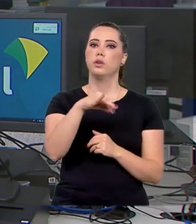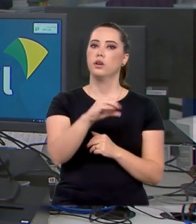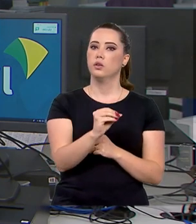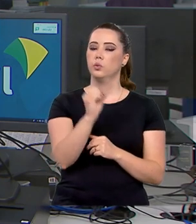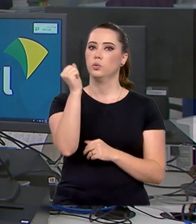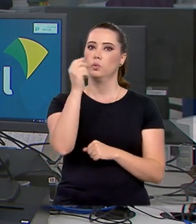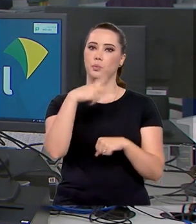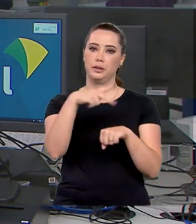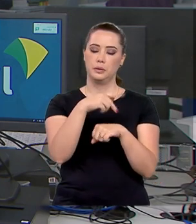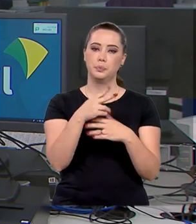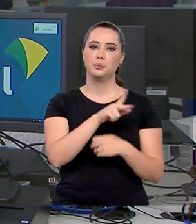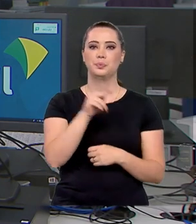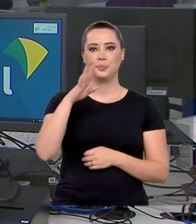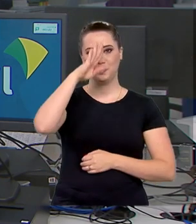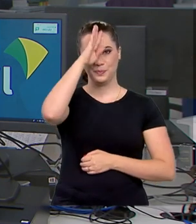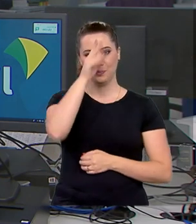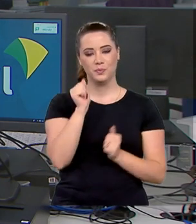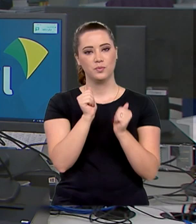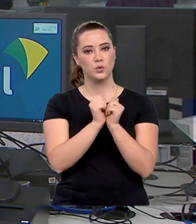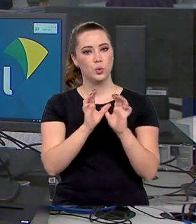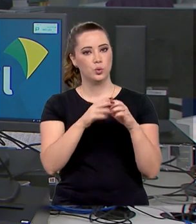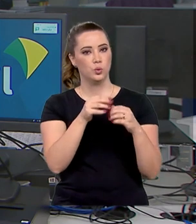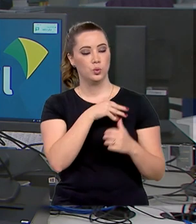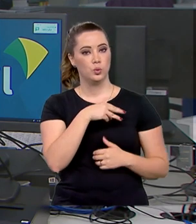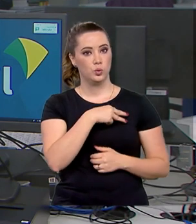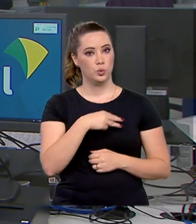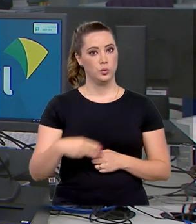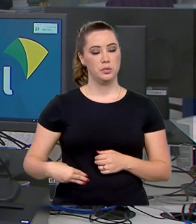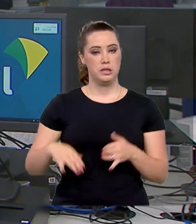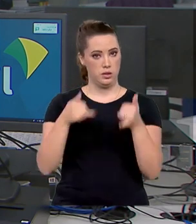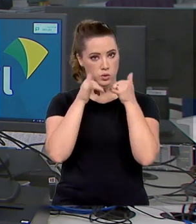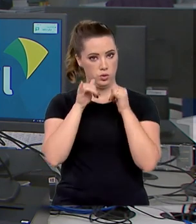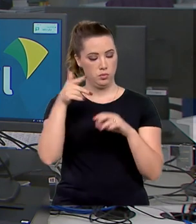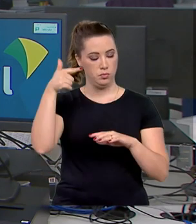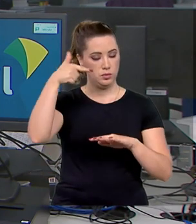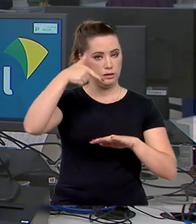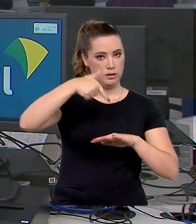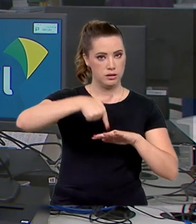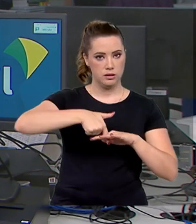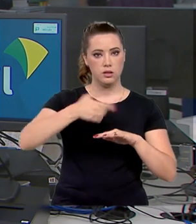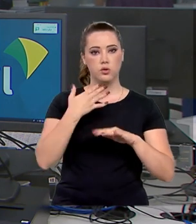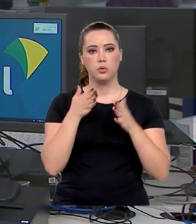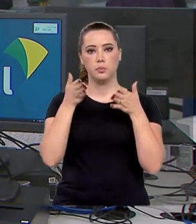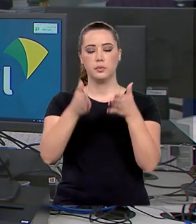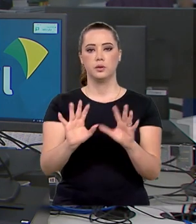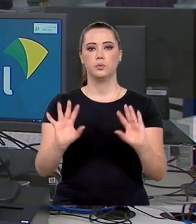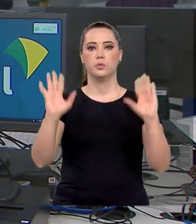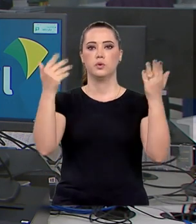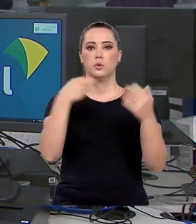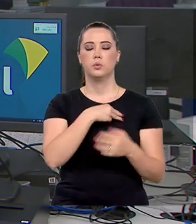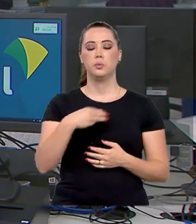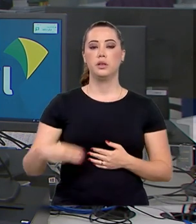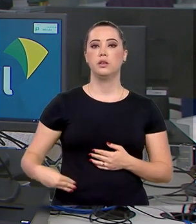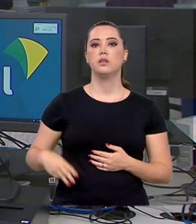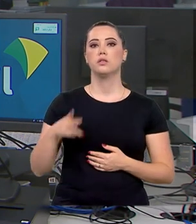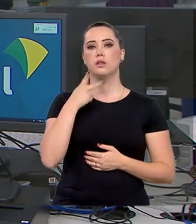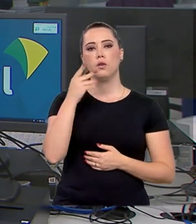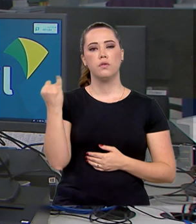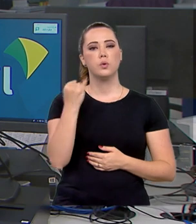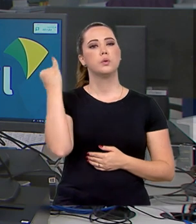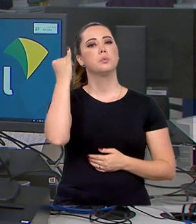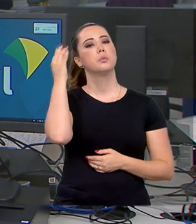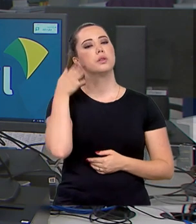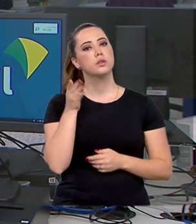no país. O presidente Jair Bolsonaro, junto com o ministro de Minas e Energia, participou da cerimônia. O ministro Bento Albuquerque